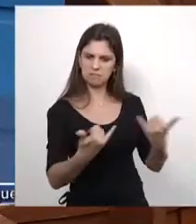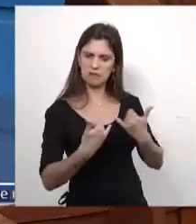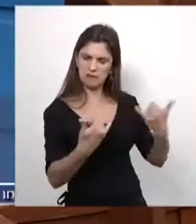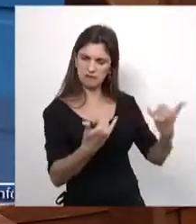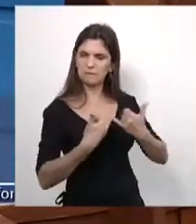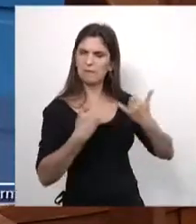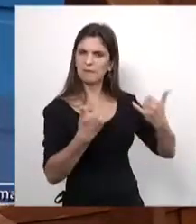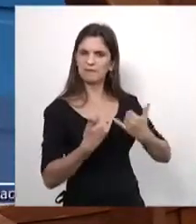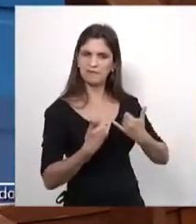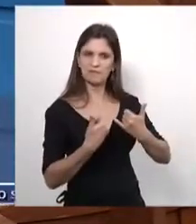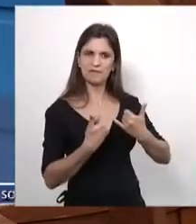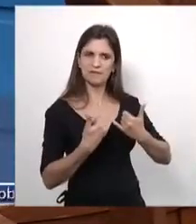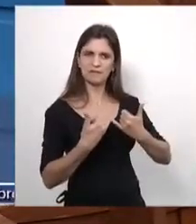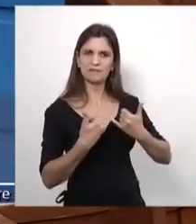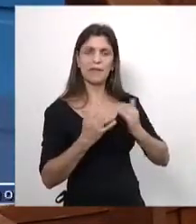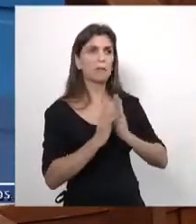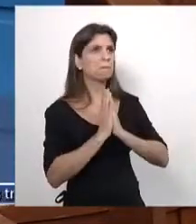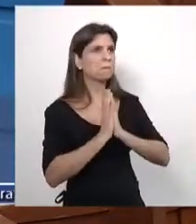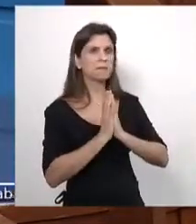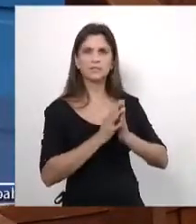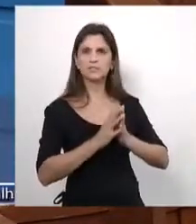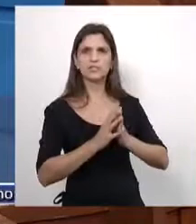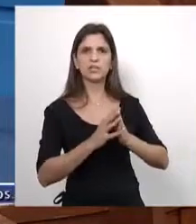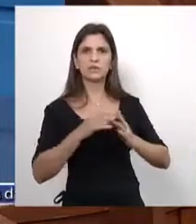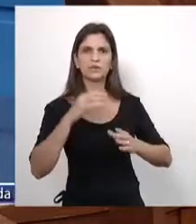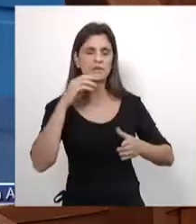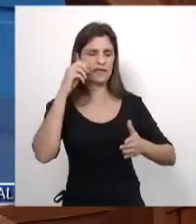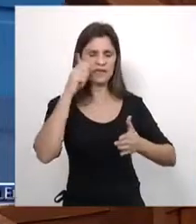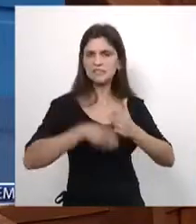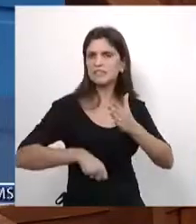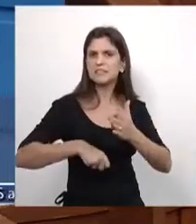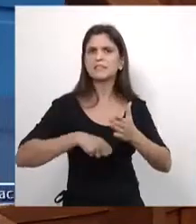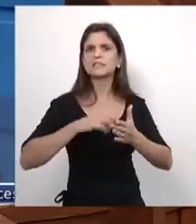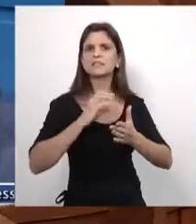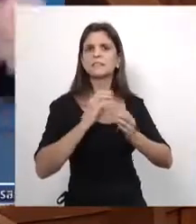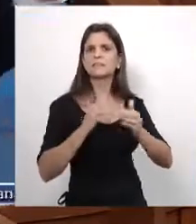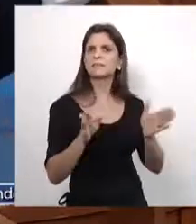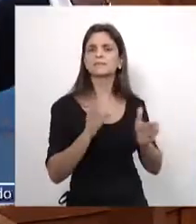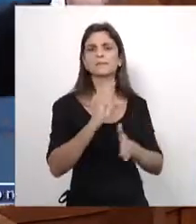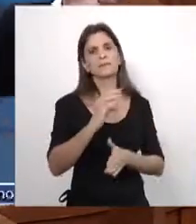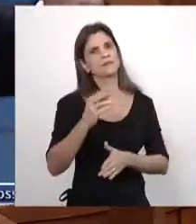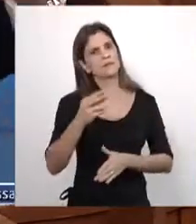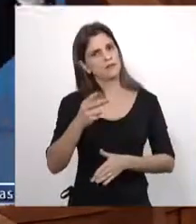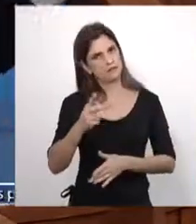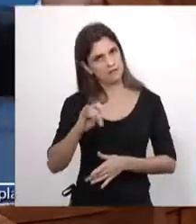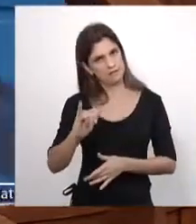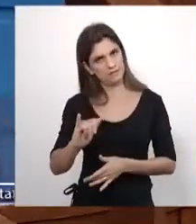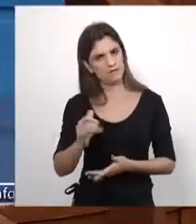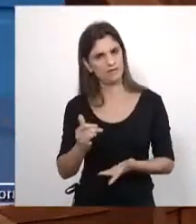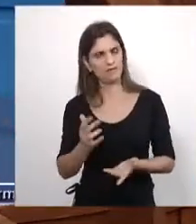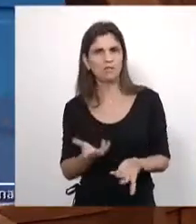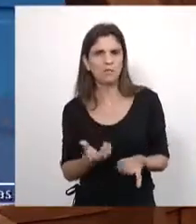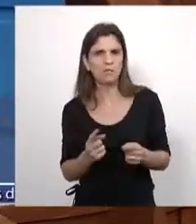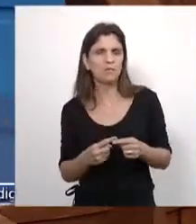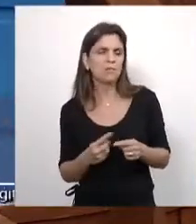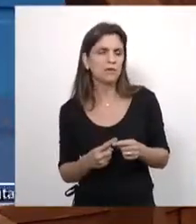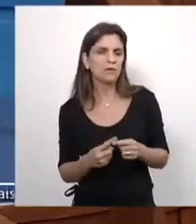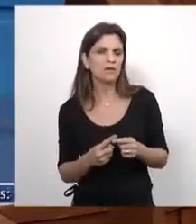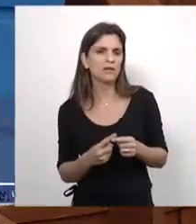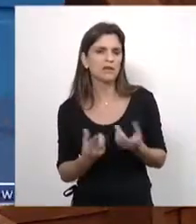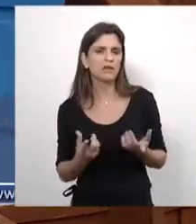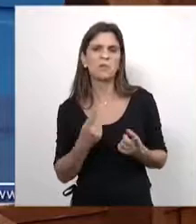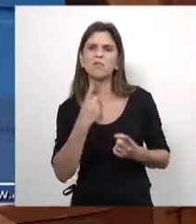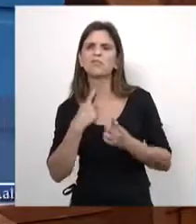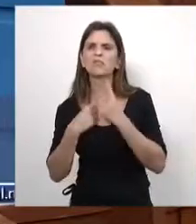para mim, entrar no meu Face para dizer vota, assina. Por quê? Só para fomentar um desejo de um parlamentar que